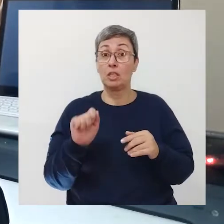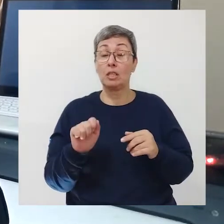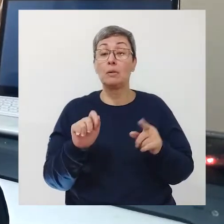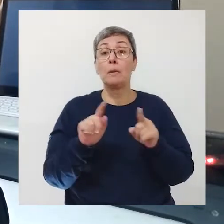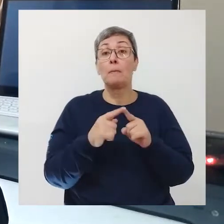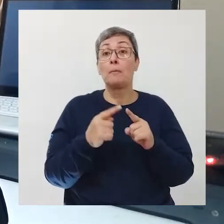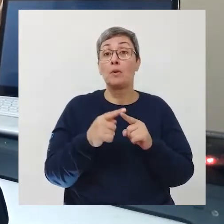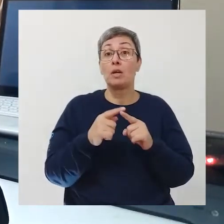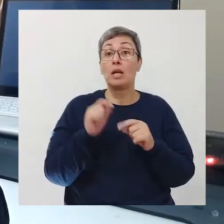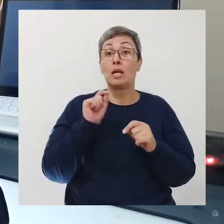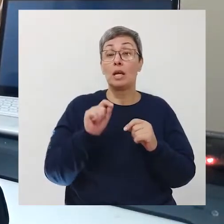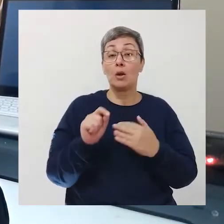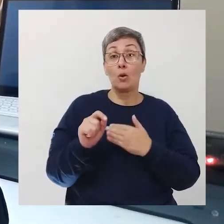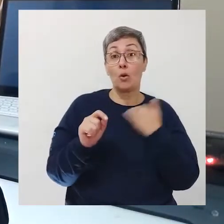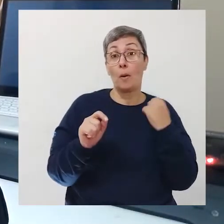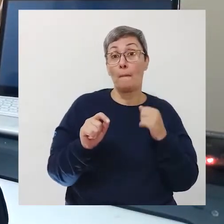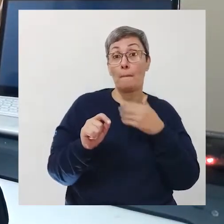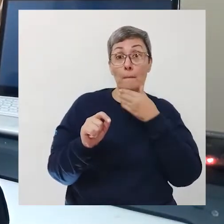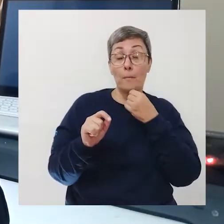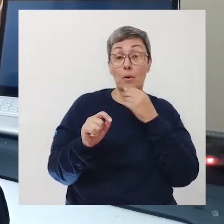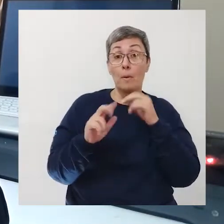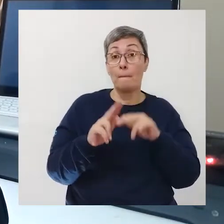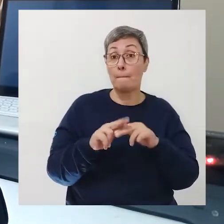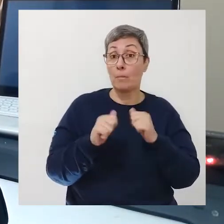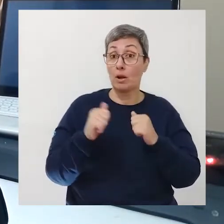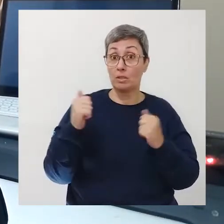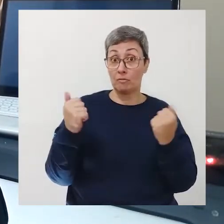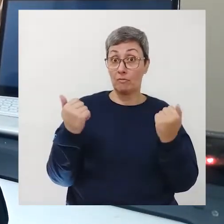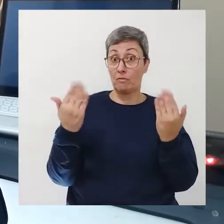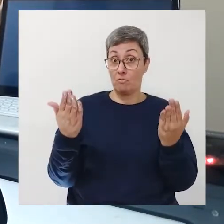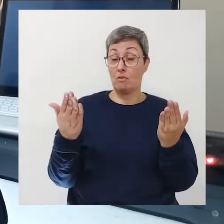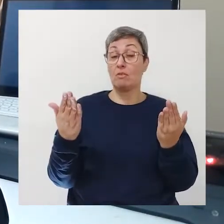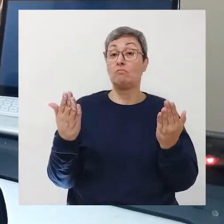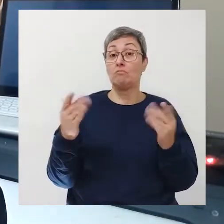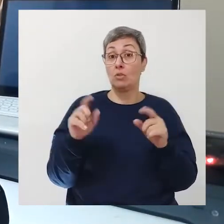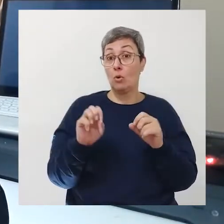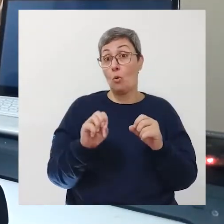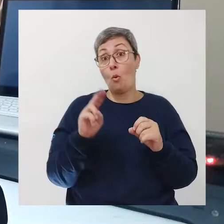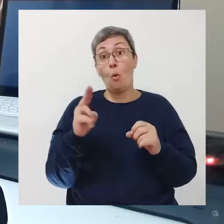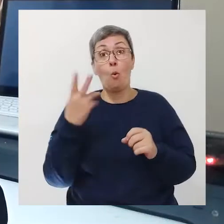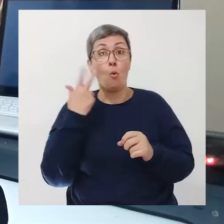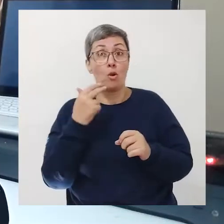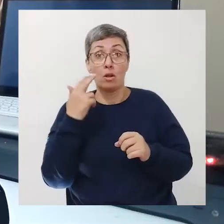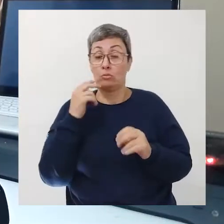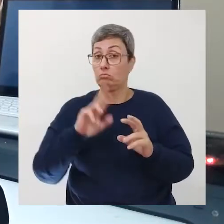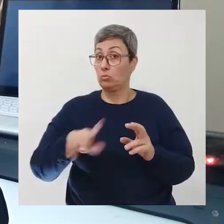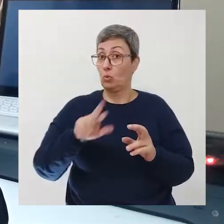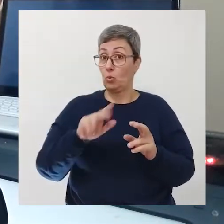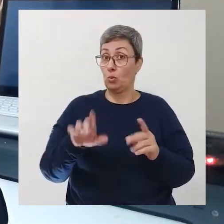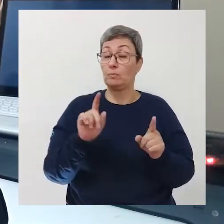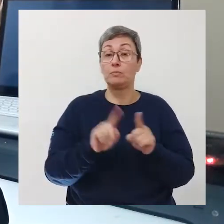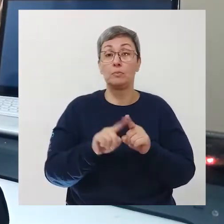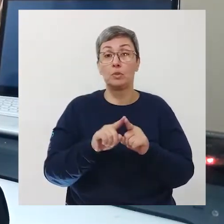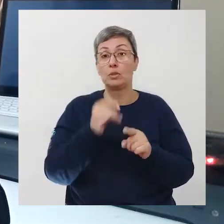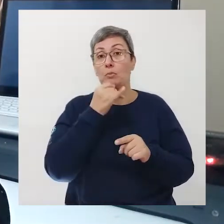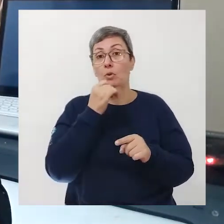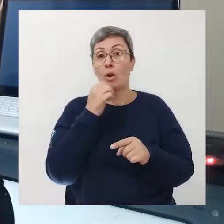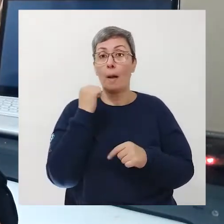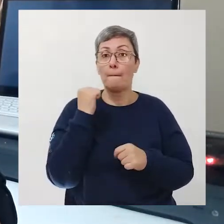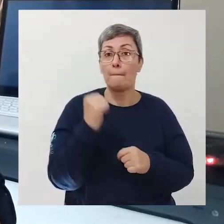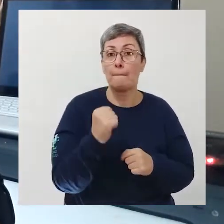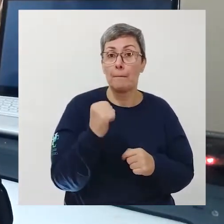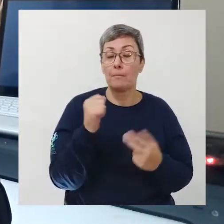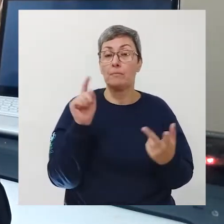incidência de óbitos por causas externas ou não naturais, ok? Como